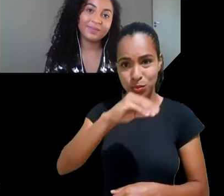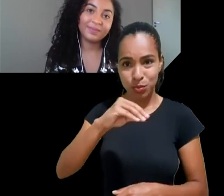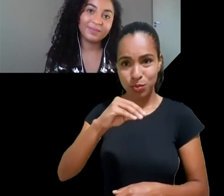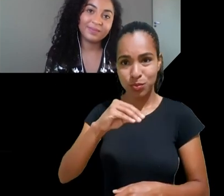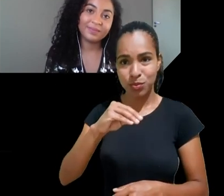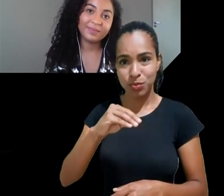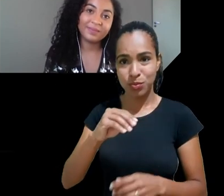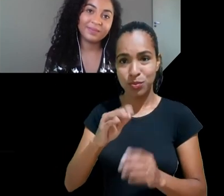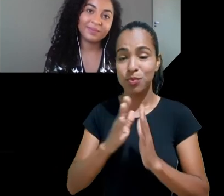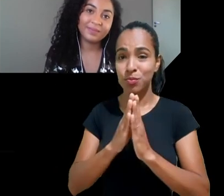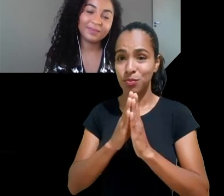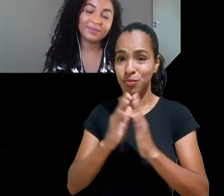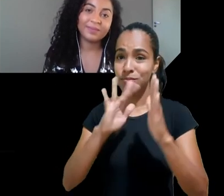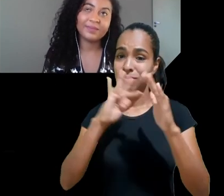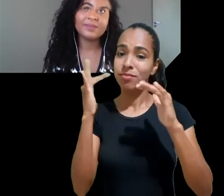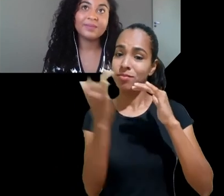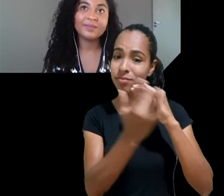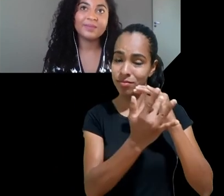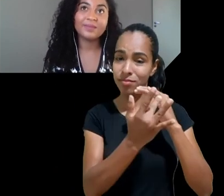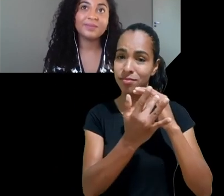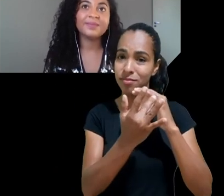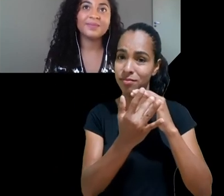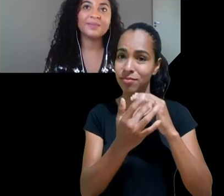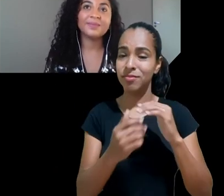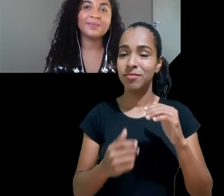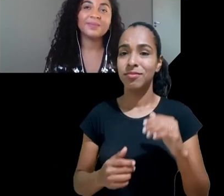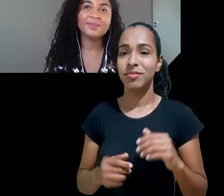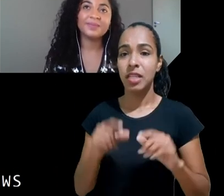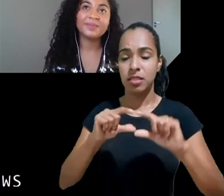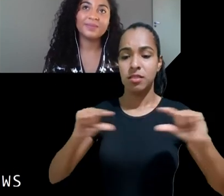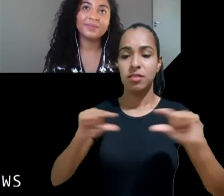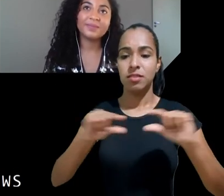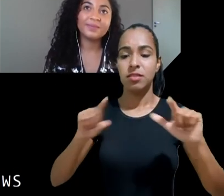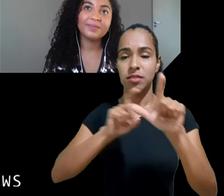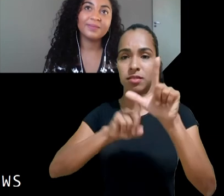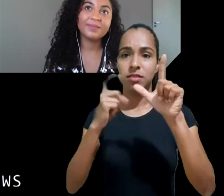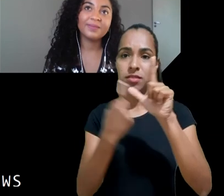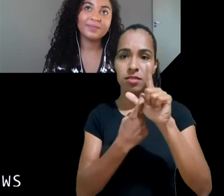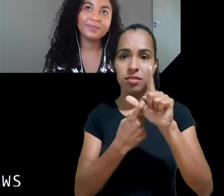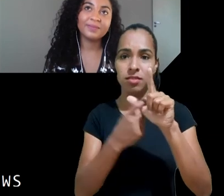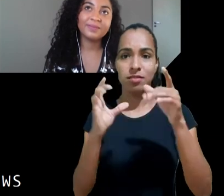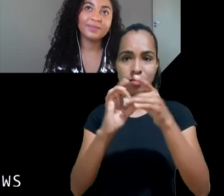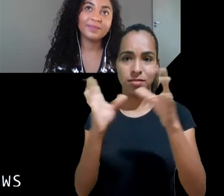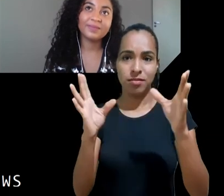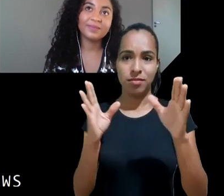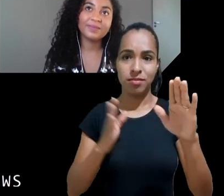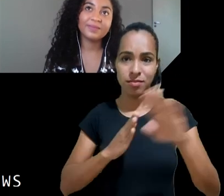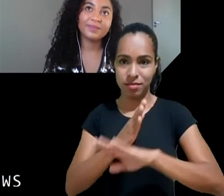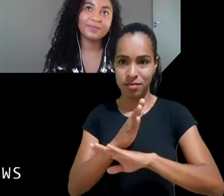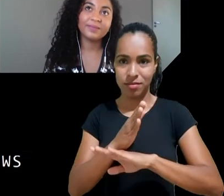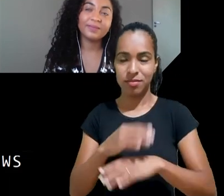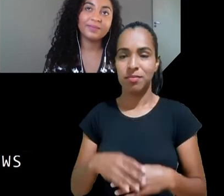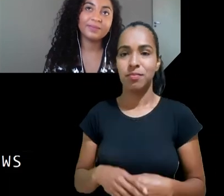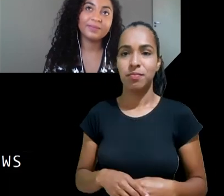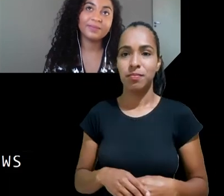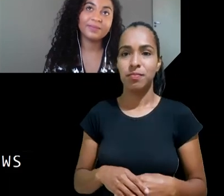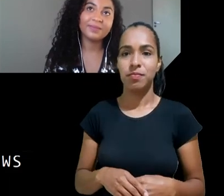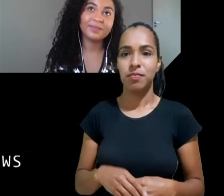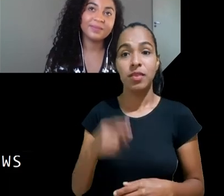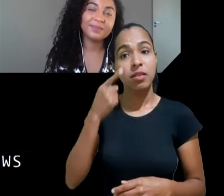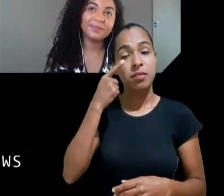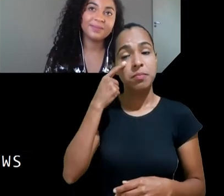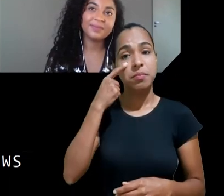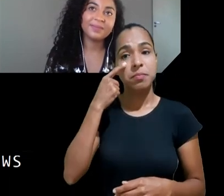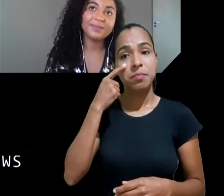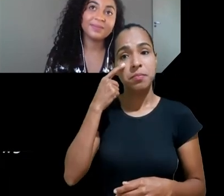a gente vai deixar o link agora no chat assim vocês ficam sabendo de todas as novidades em primeira mão além disso a gente também convida